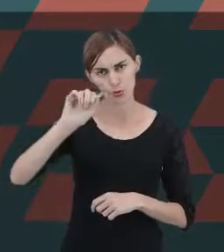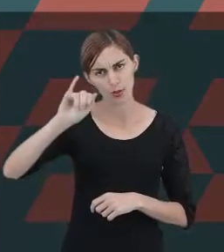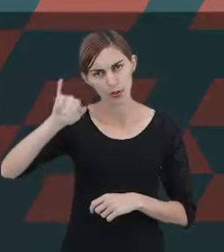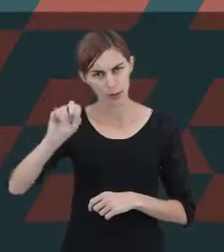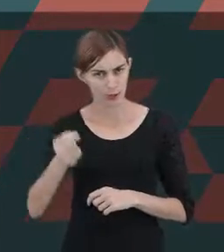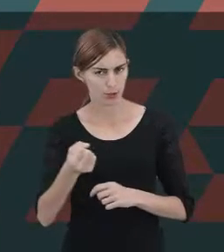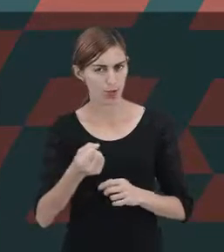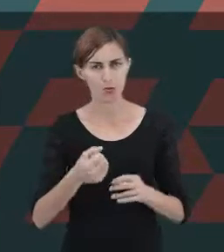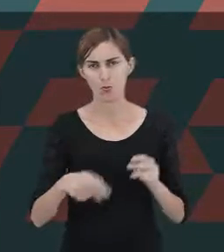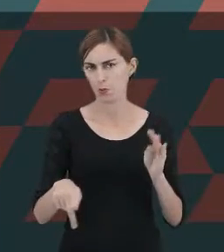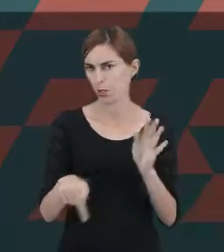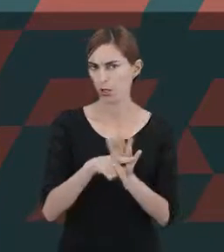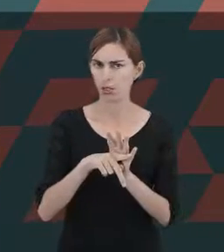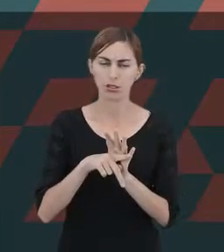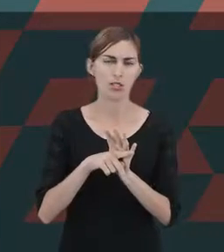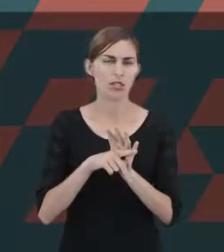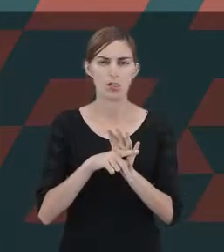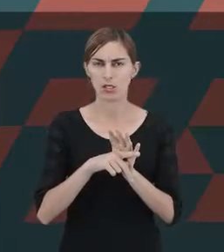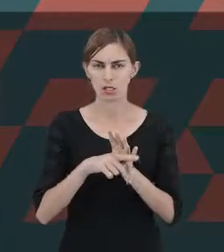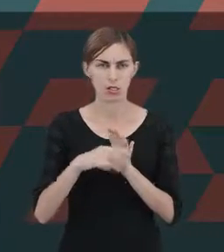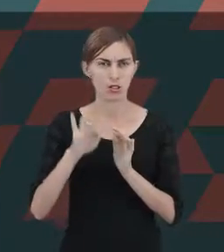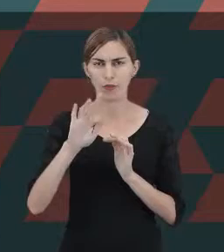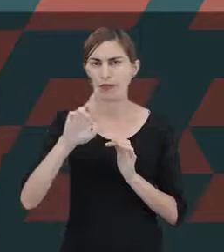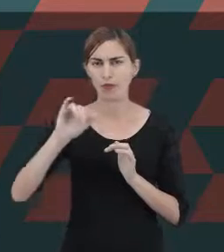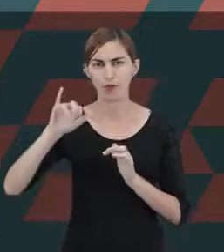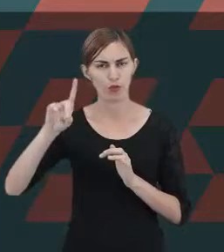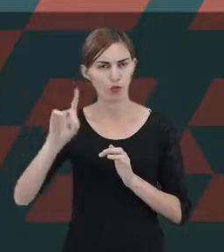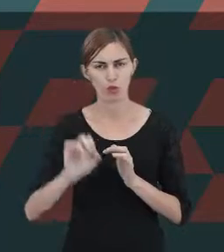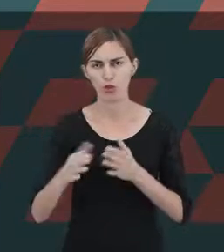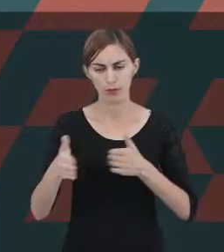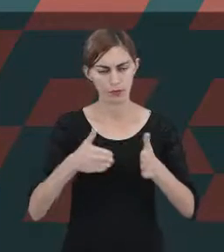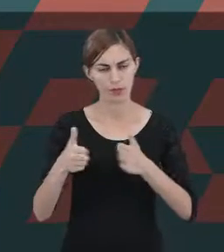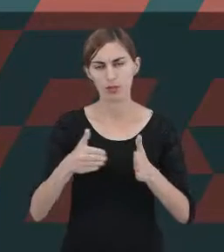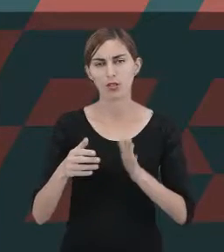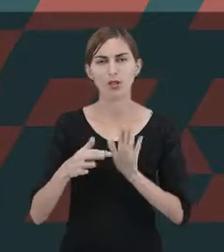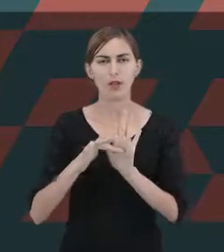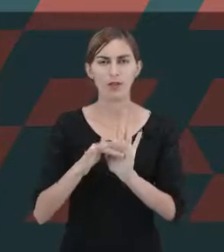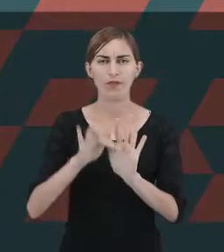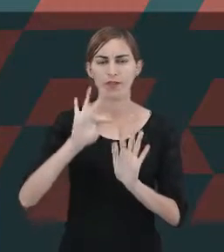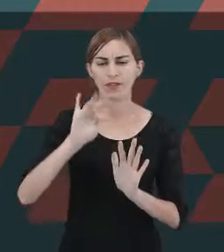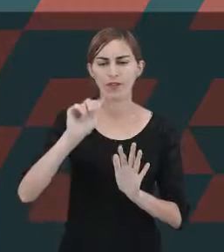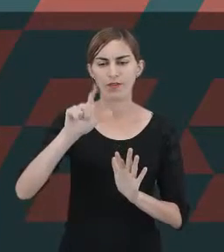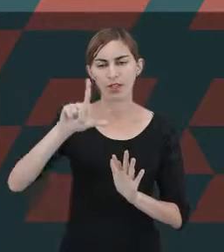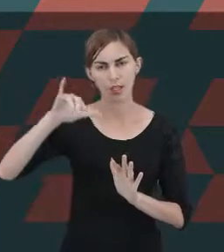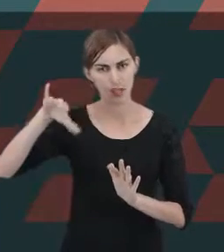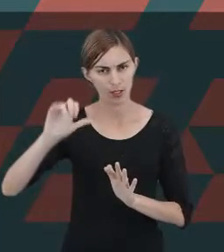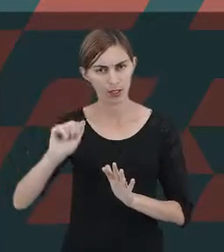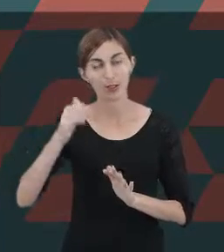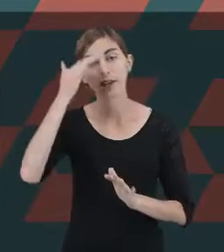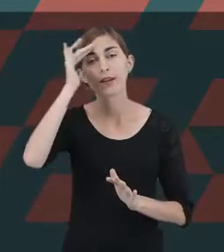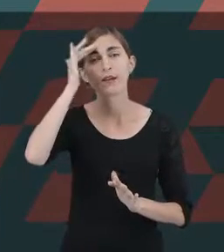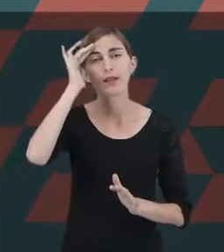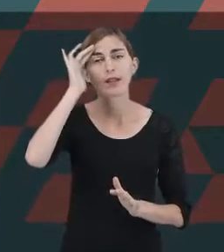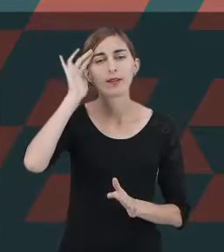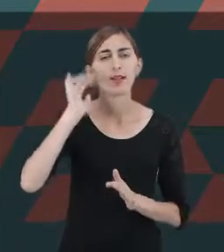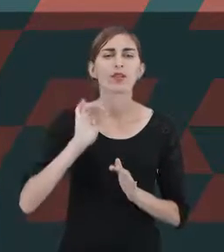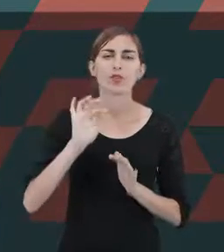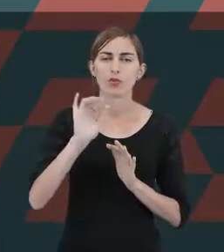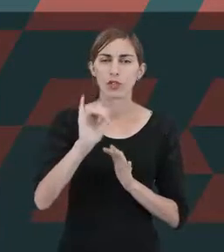com a fase trazida por Freud. Freud apresenta a fase fálica, compreendendo o que seria a